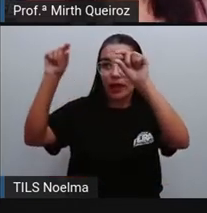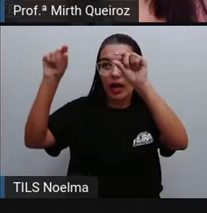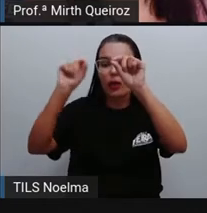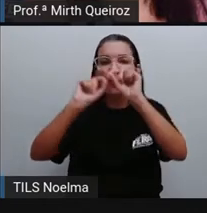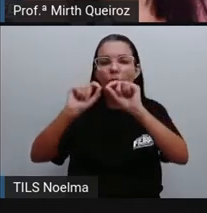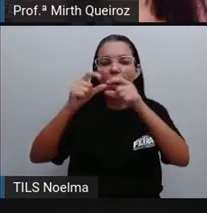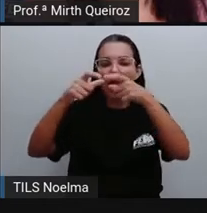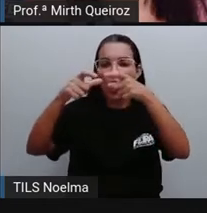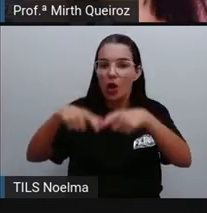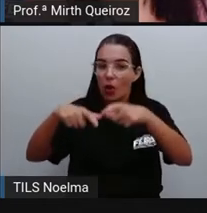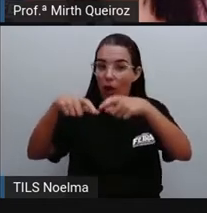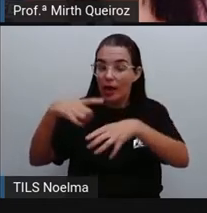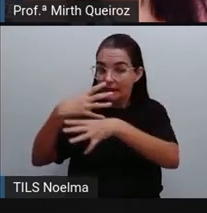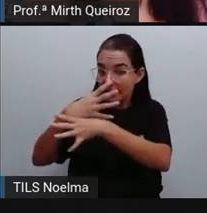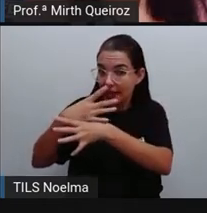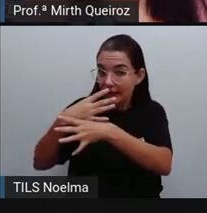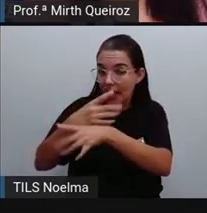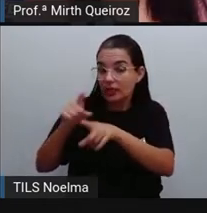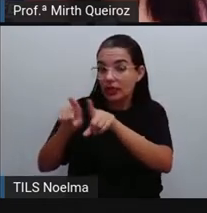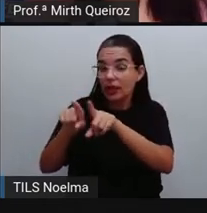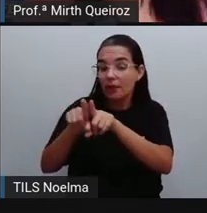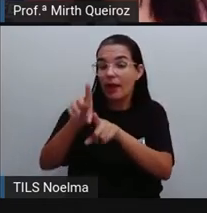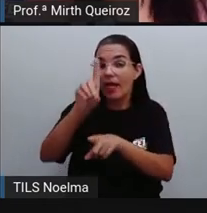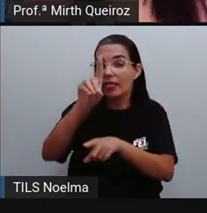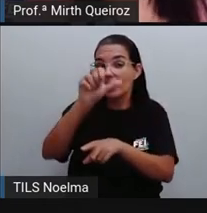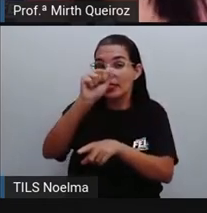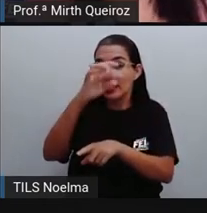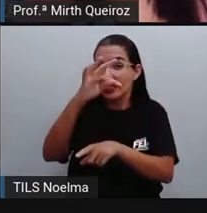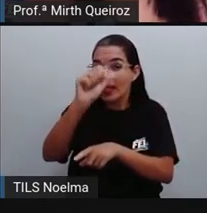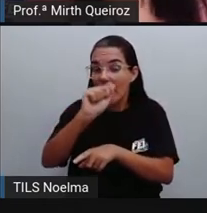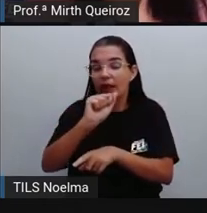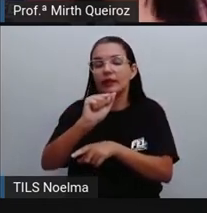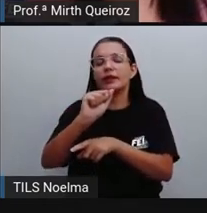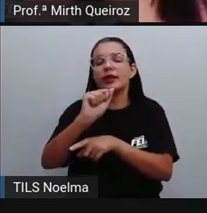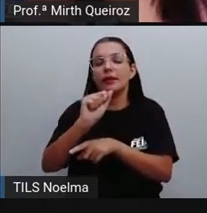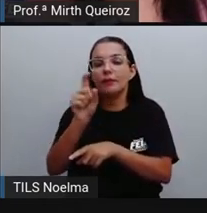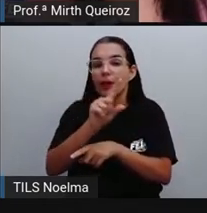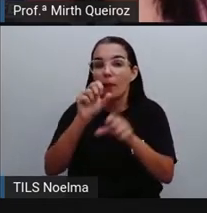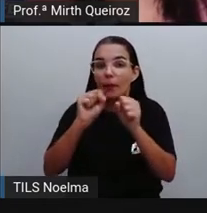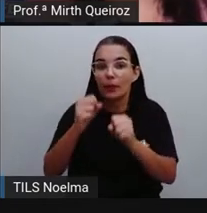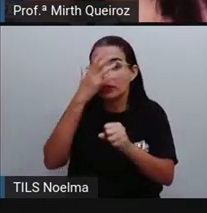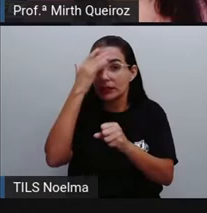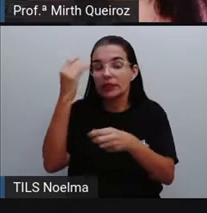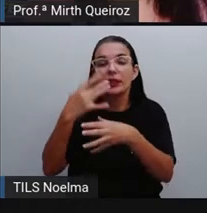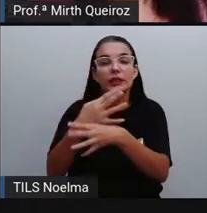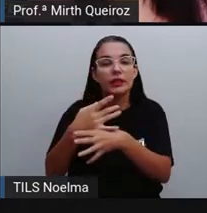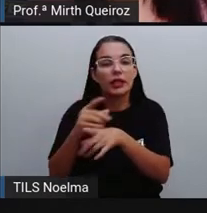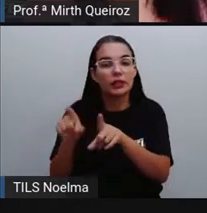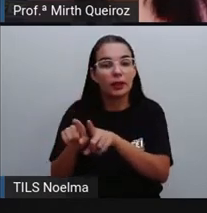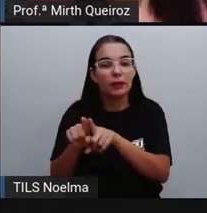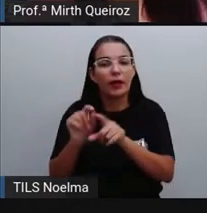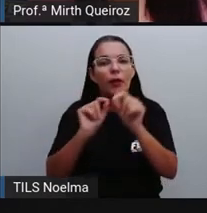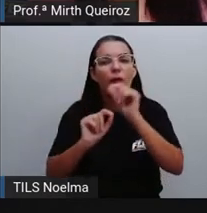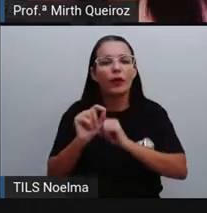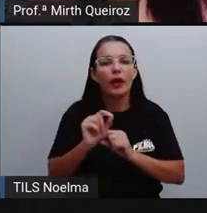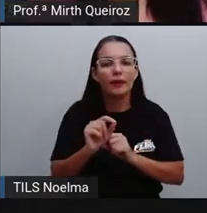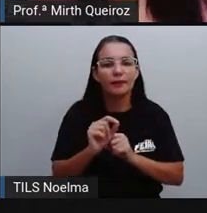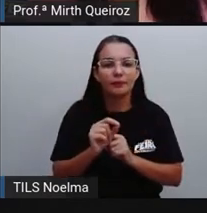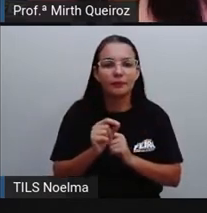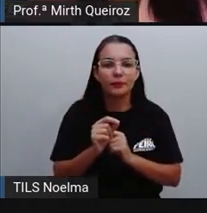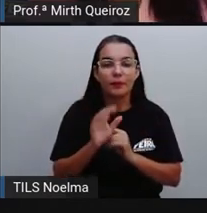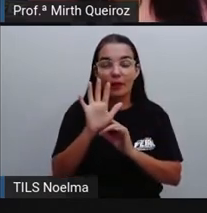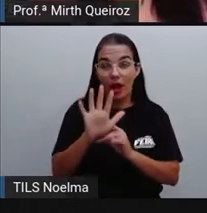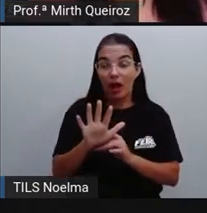vai ter a data e vamos ter também o local, certo? Não pode esquecer do local. Destinatário, a data,